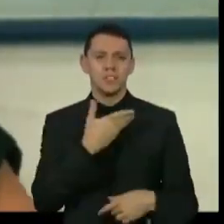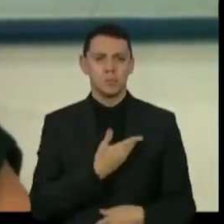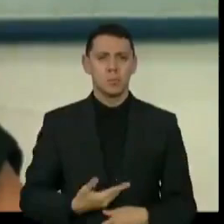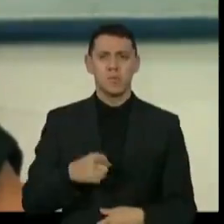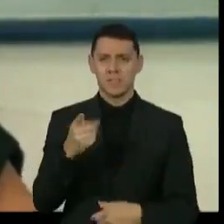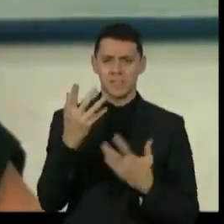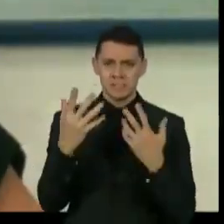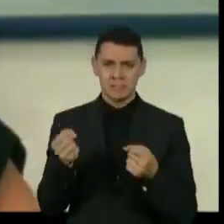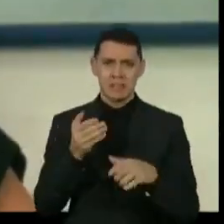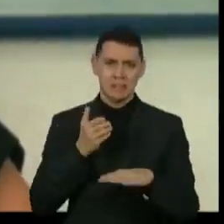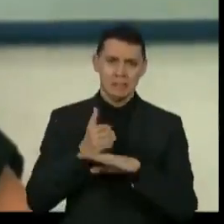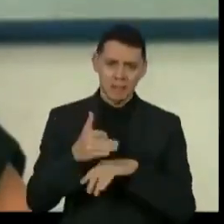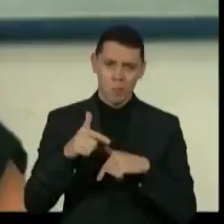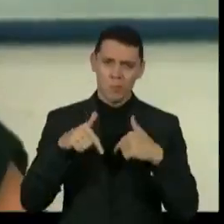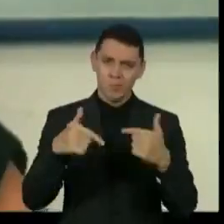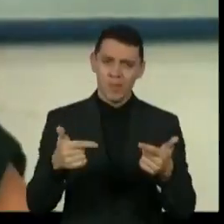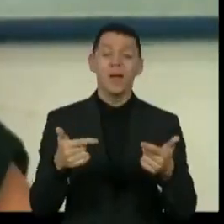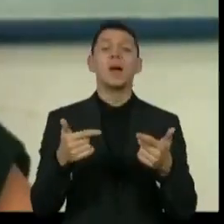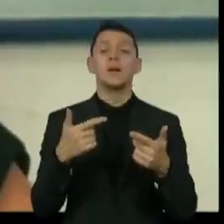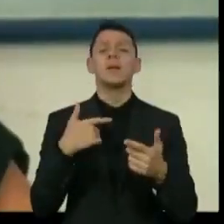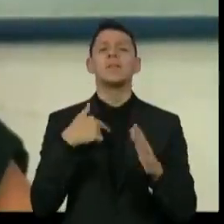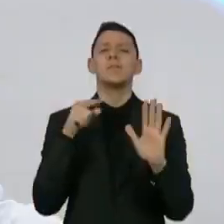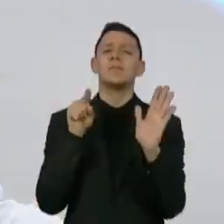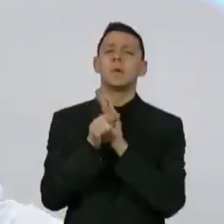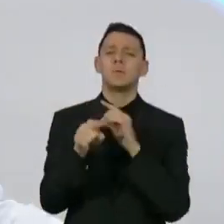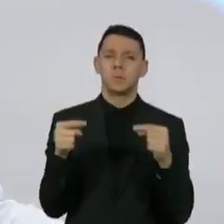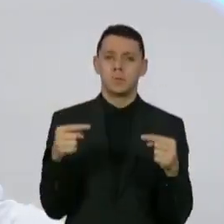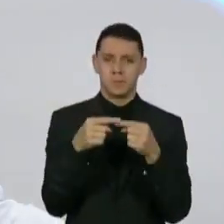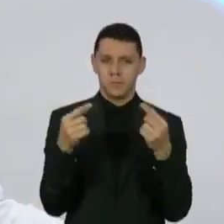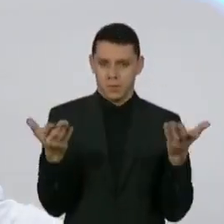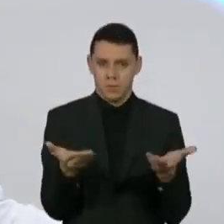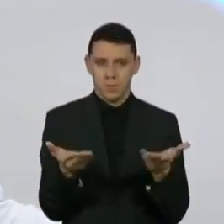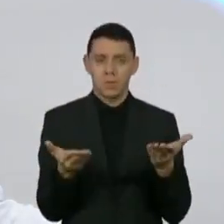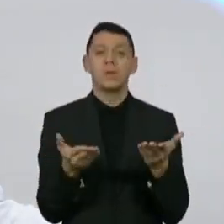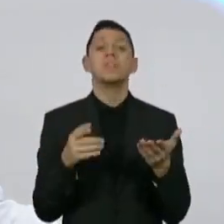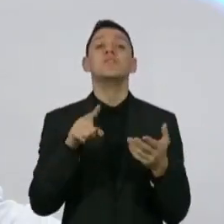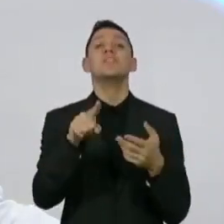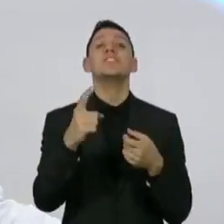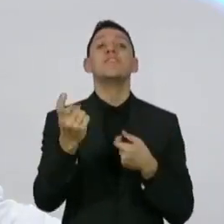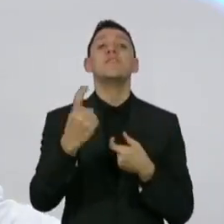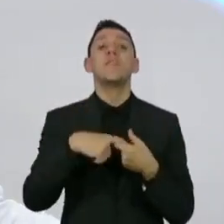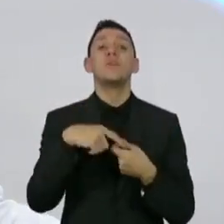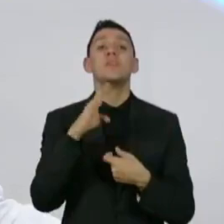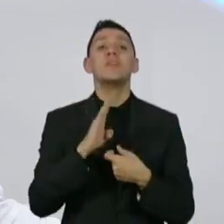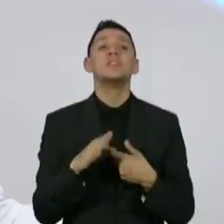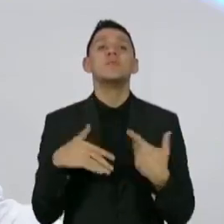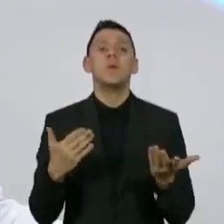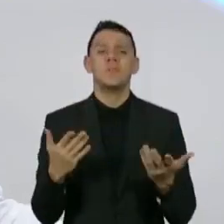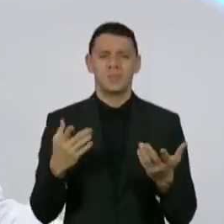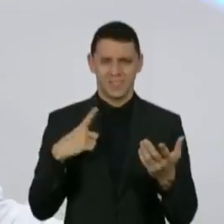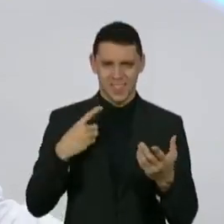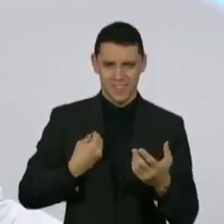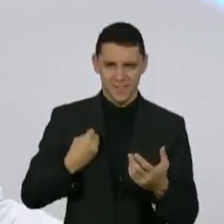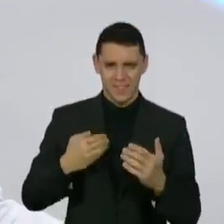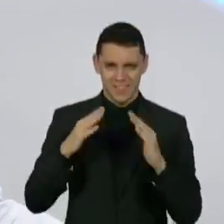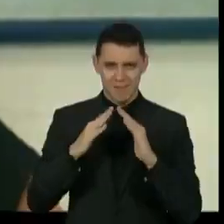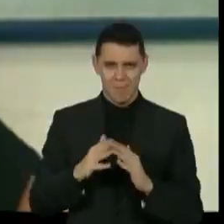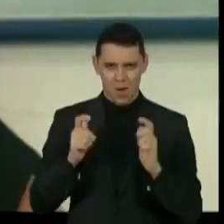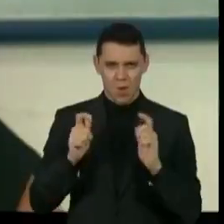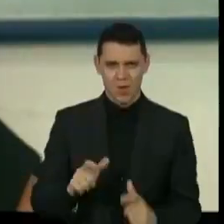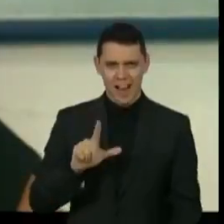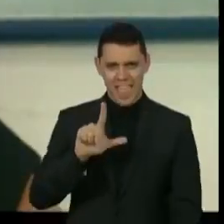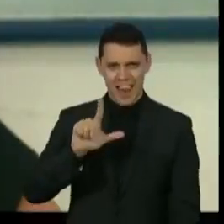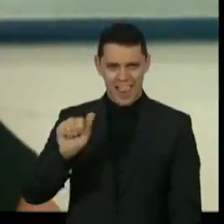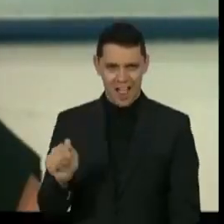e uma pergunta que eu acho que cabe aqui é assim, quando você volta para o Brasil? Você está morando em Los Angeles desde que